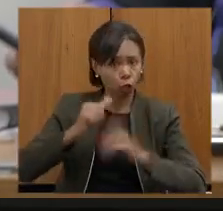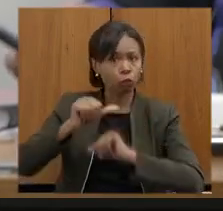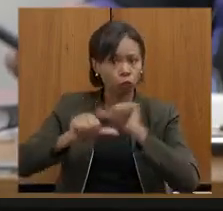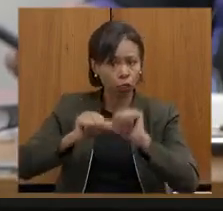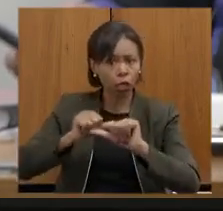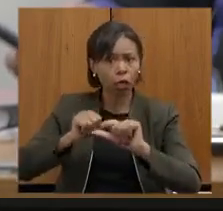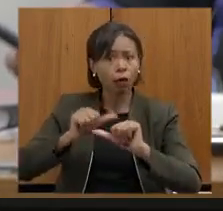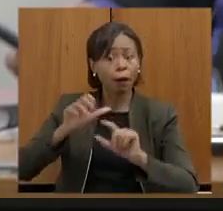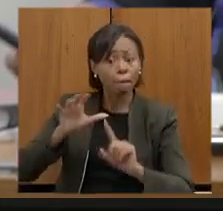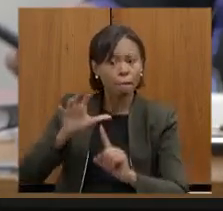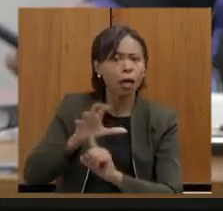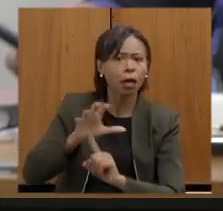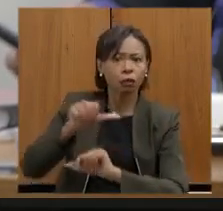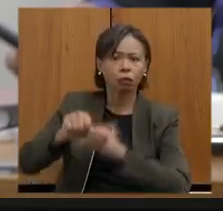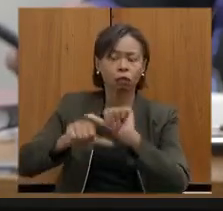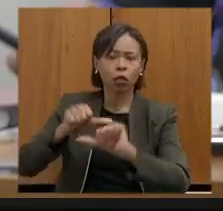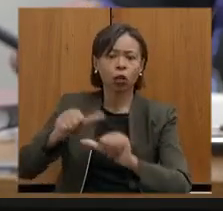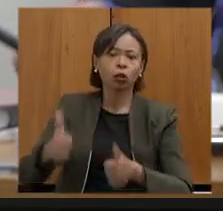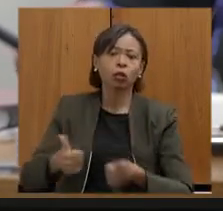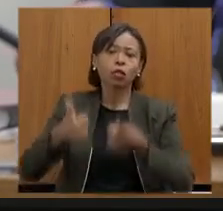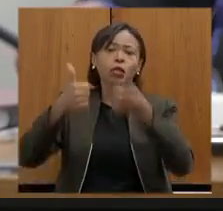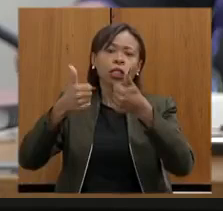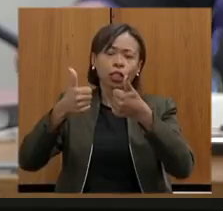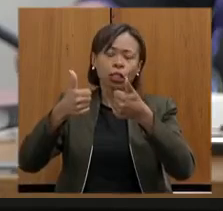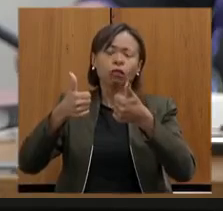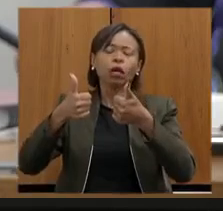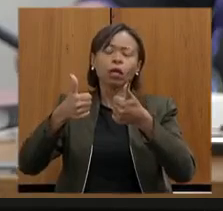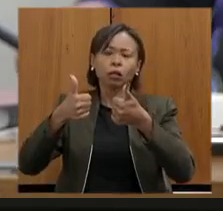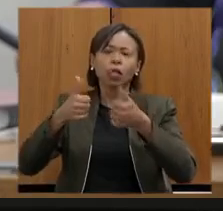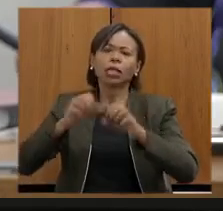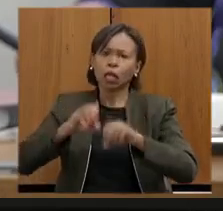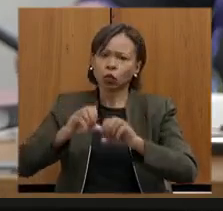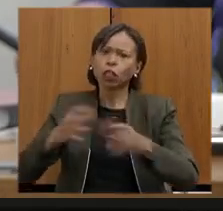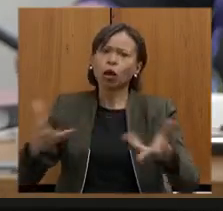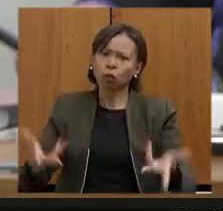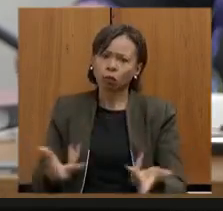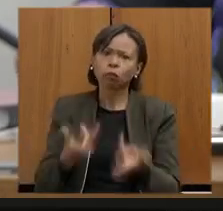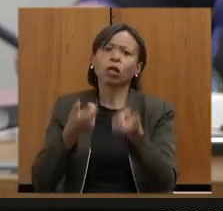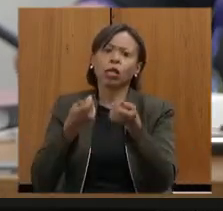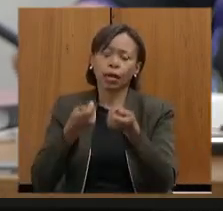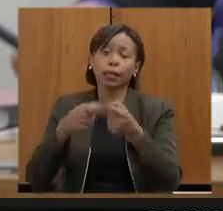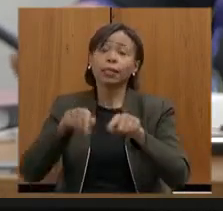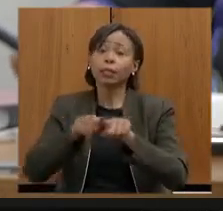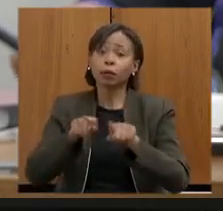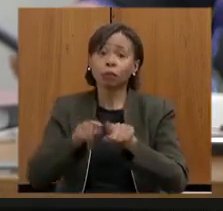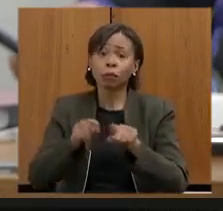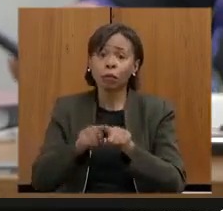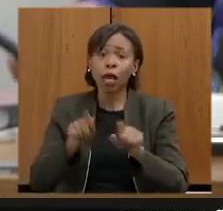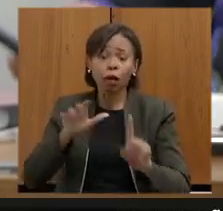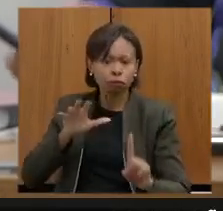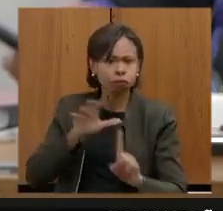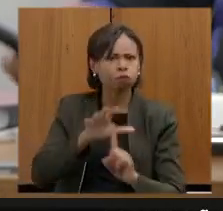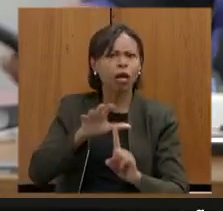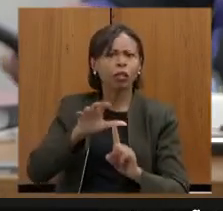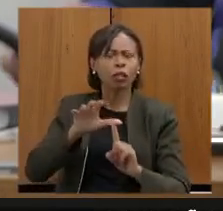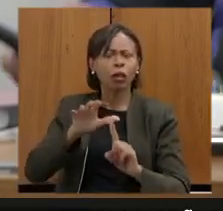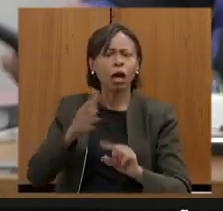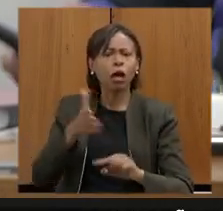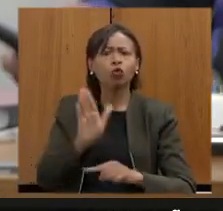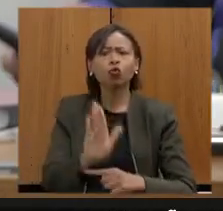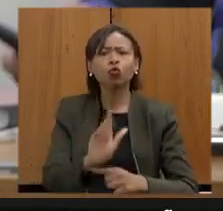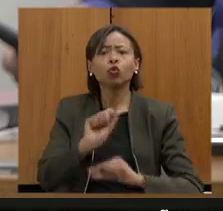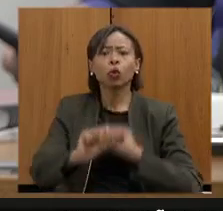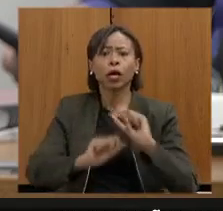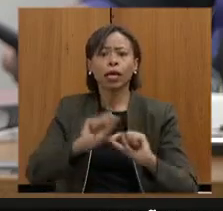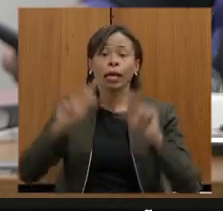efetivo na melhoria da qualidade da educação, têm impacto efetivo inclusive no reconhecimento dos